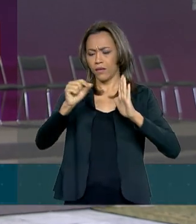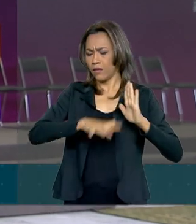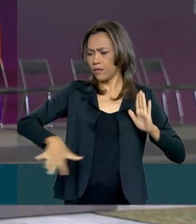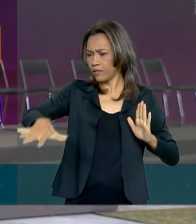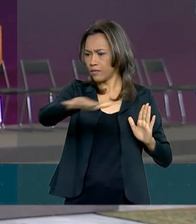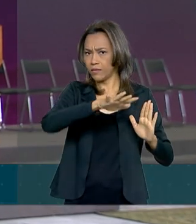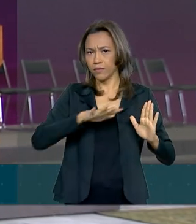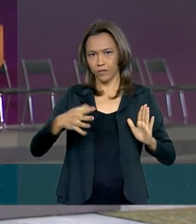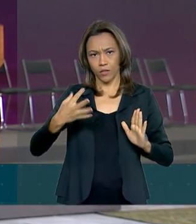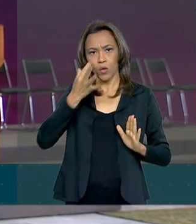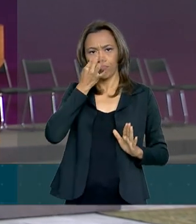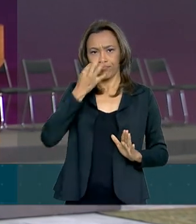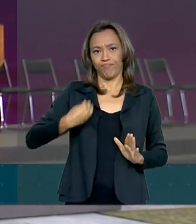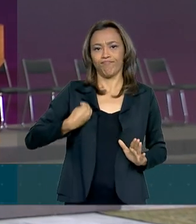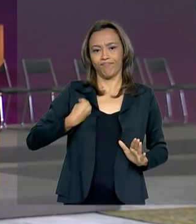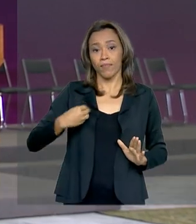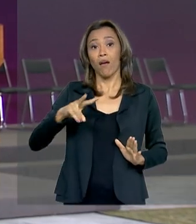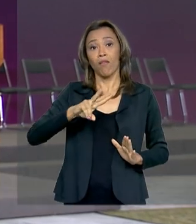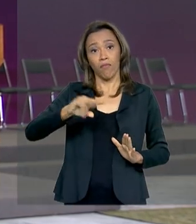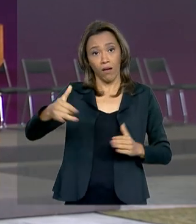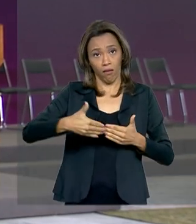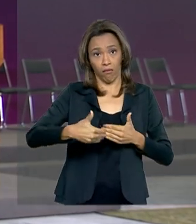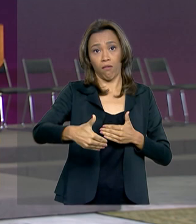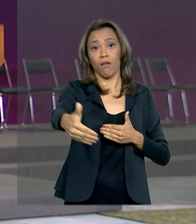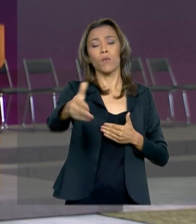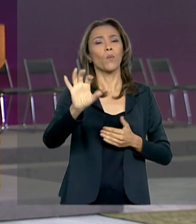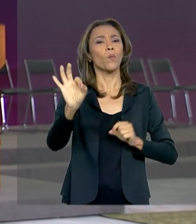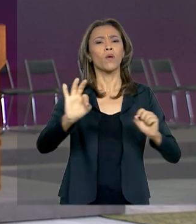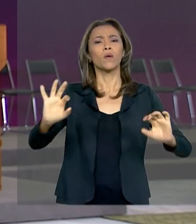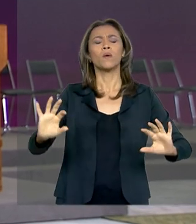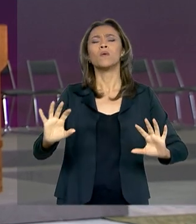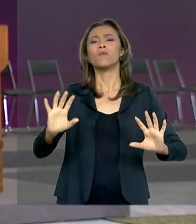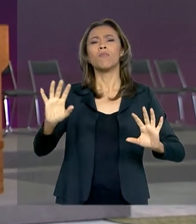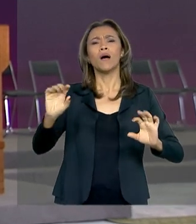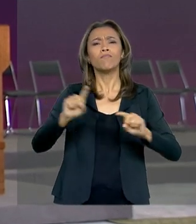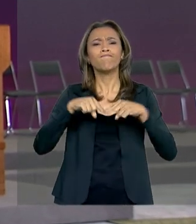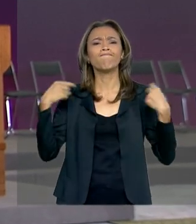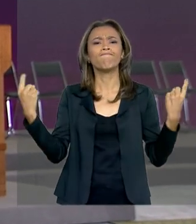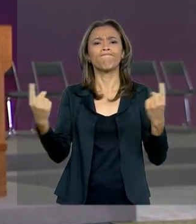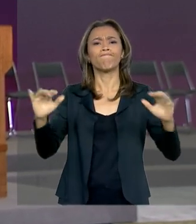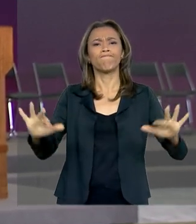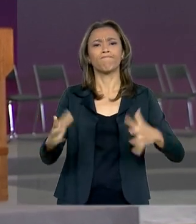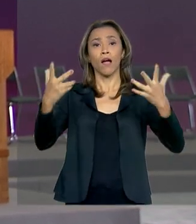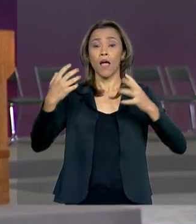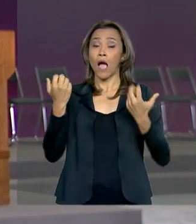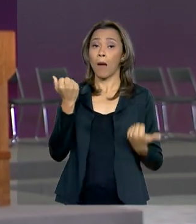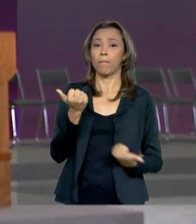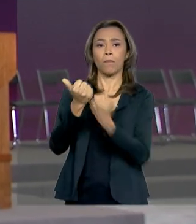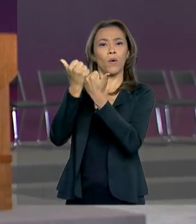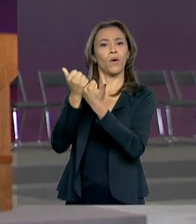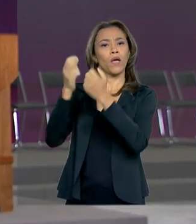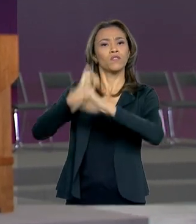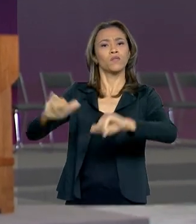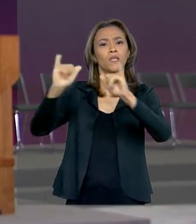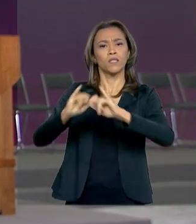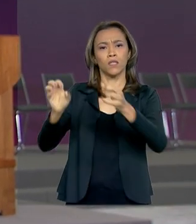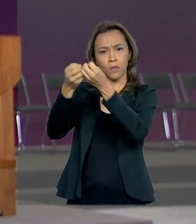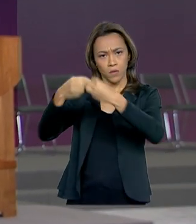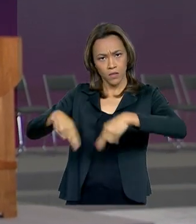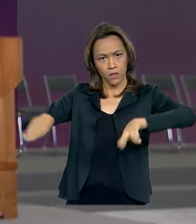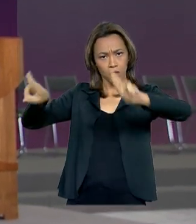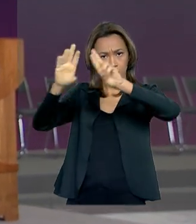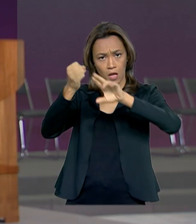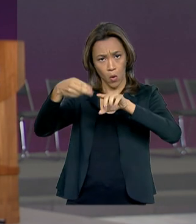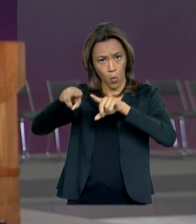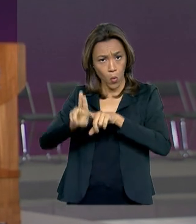Salão Nobre, onde eu estou, será realizada uma cerimônia que reforça a campanha da ONU de combate à violência contra a mulher.